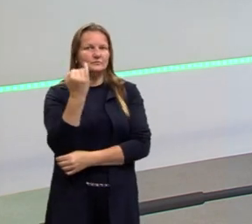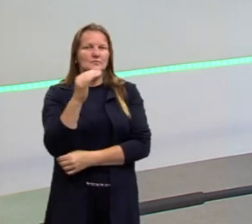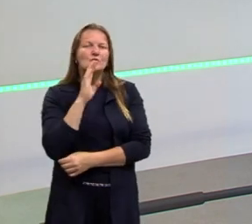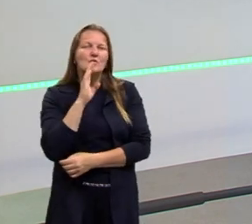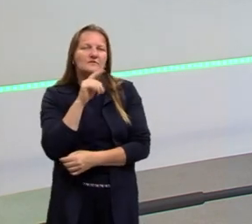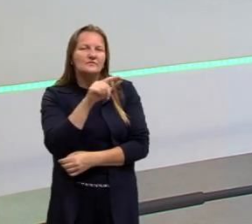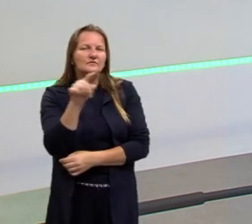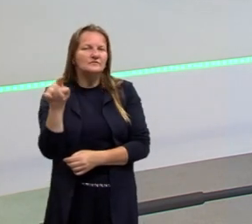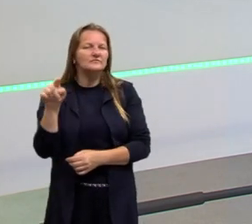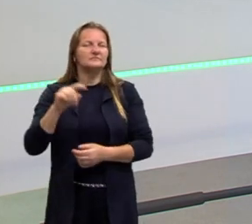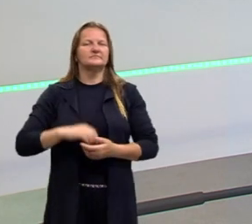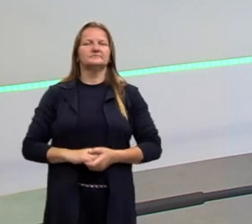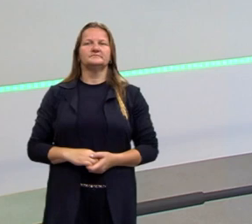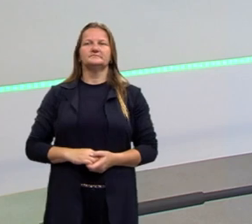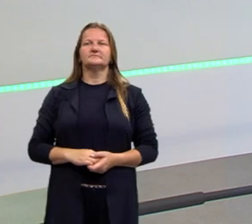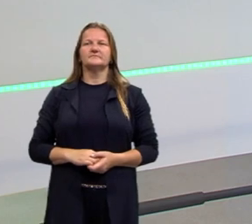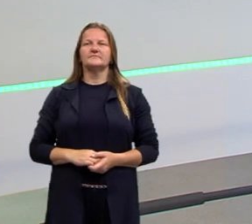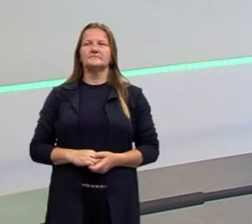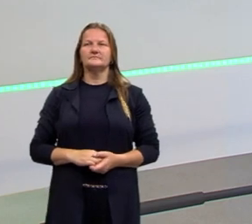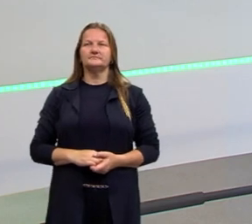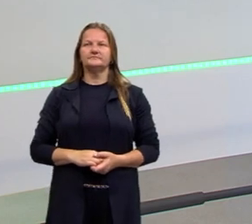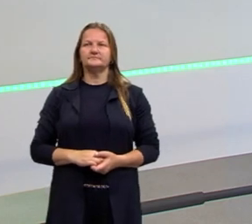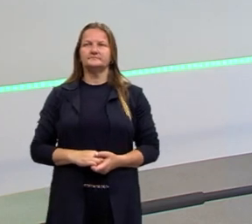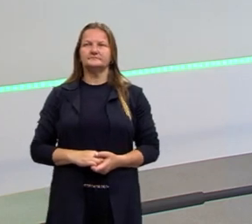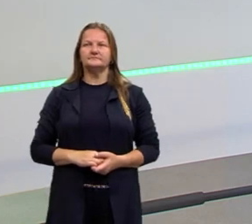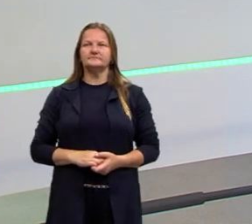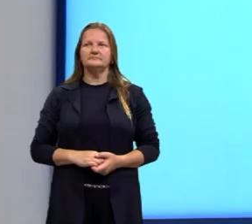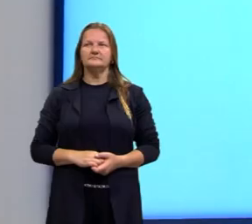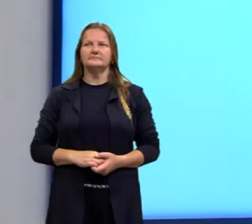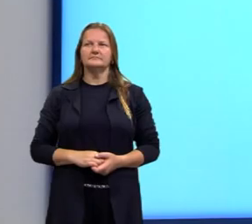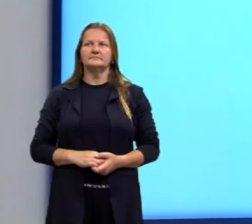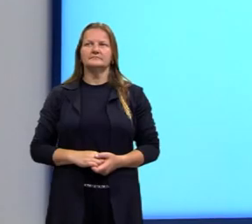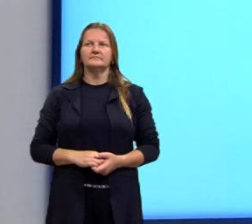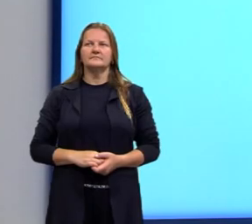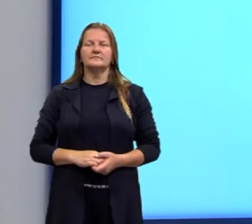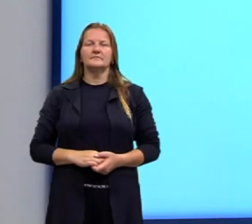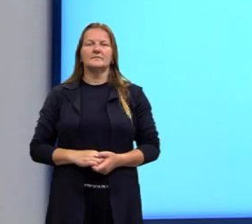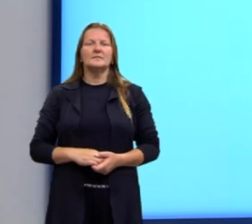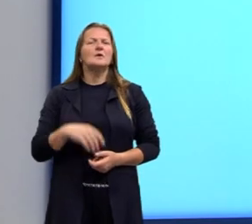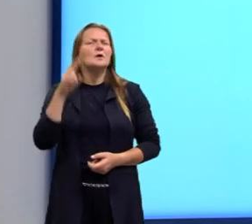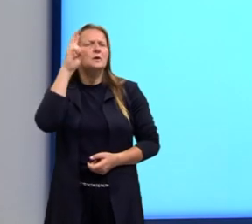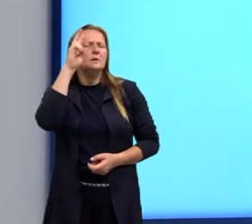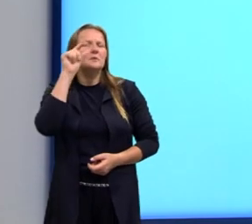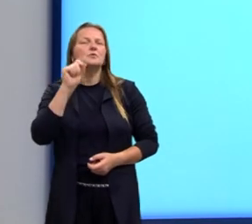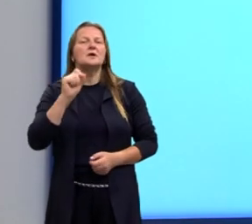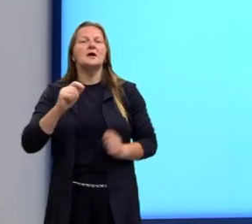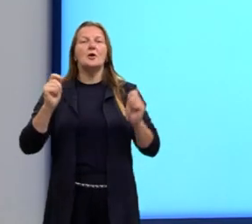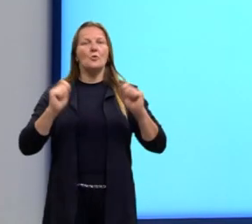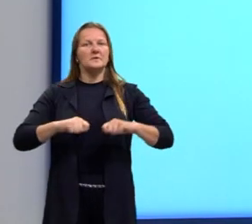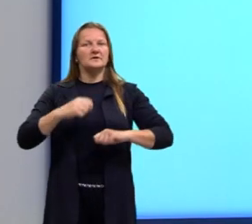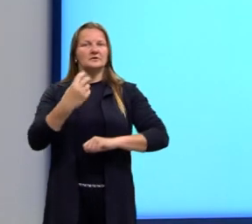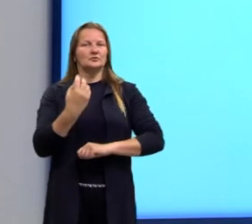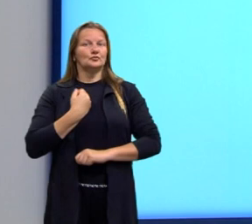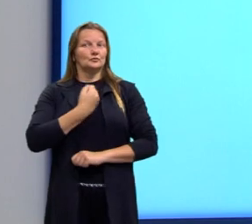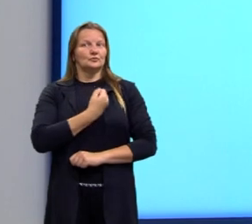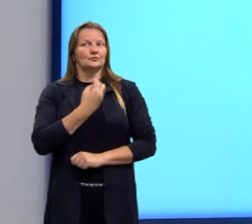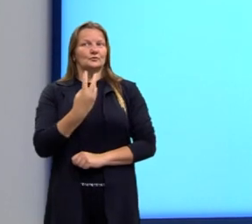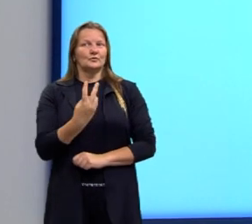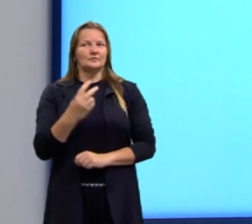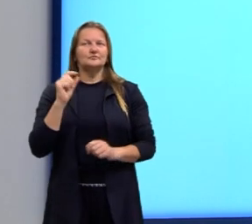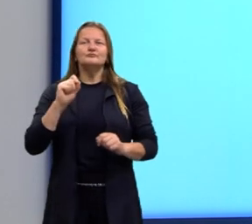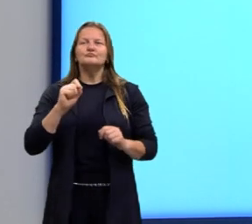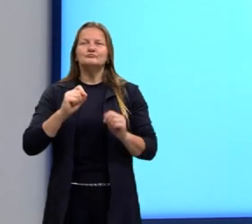Seguimos. Vamos começar lembrando a competência 2, que é a competência do nosso